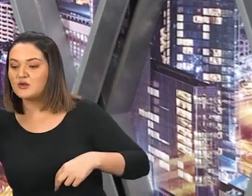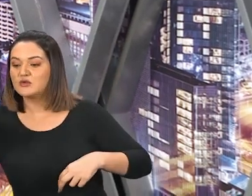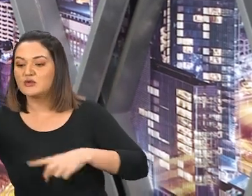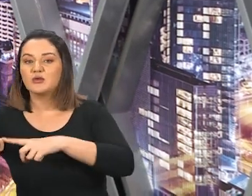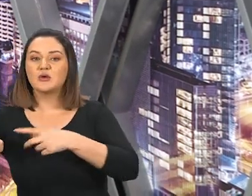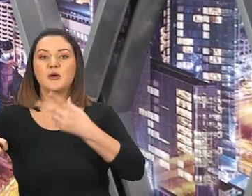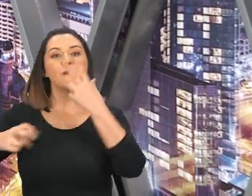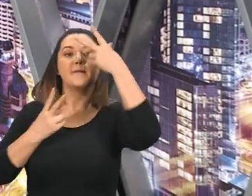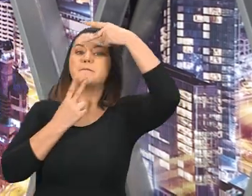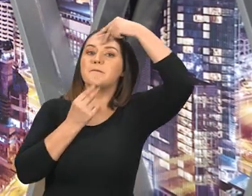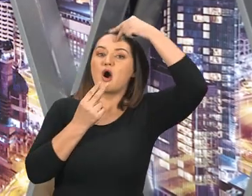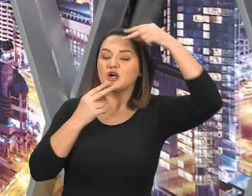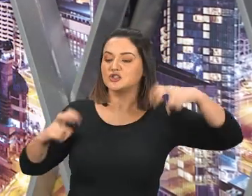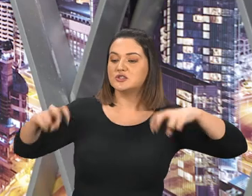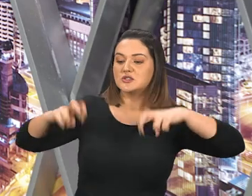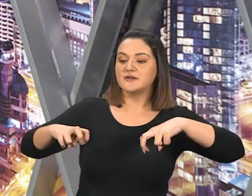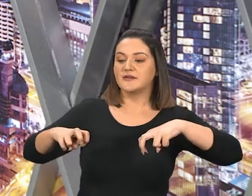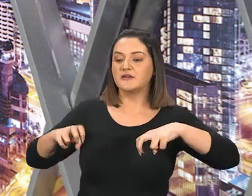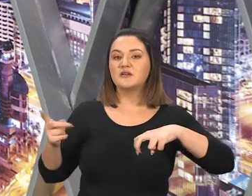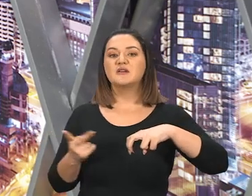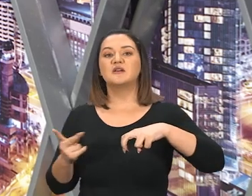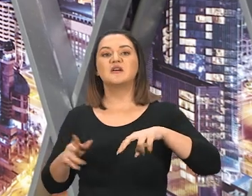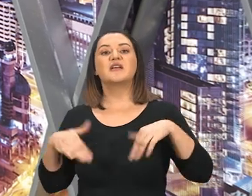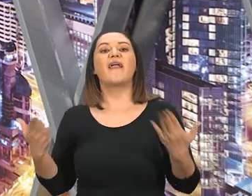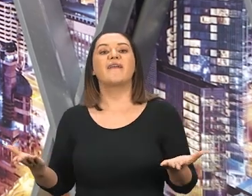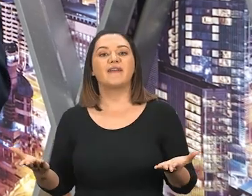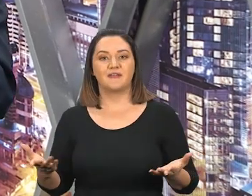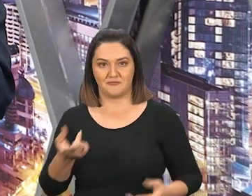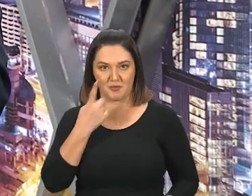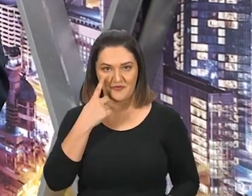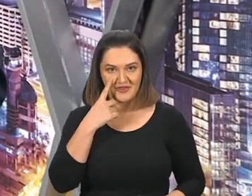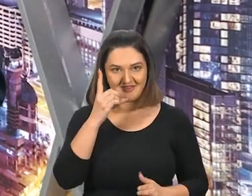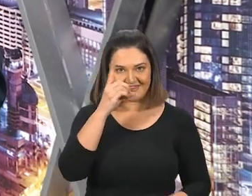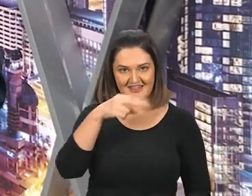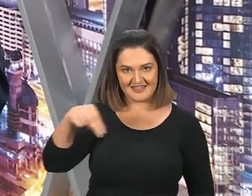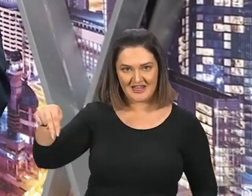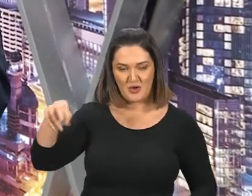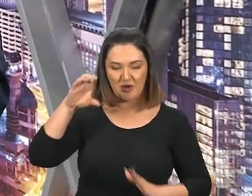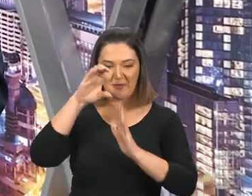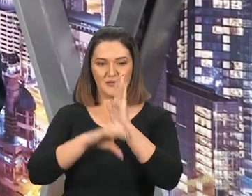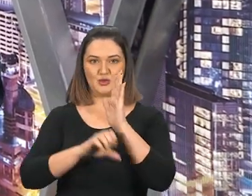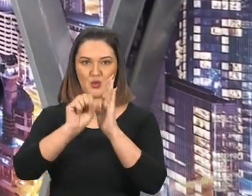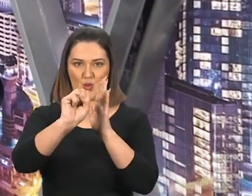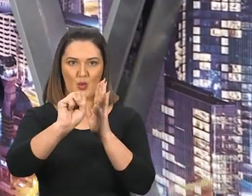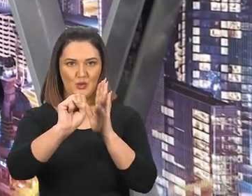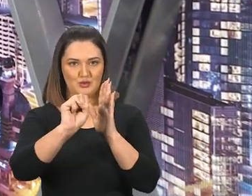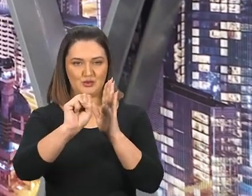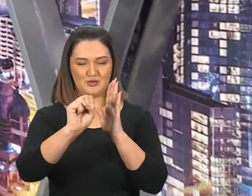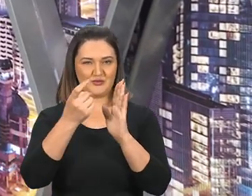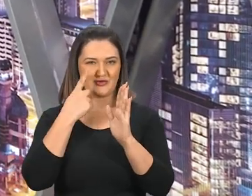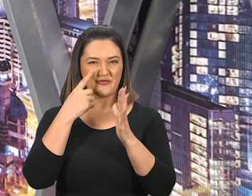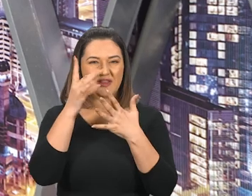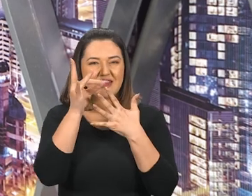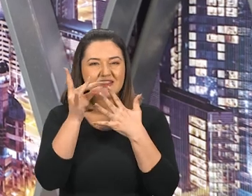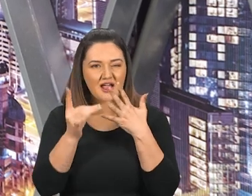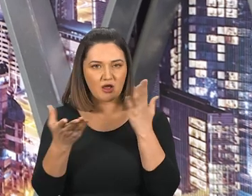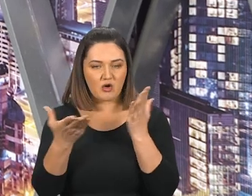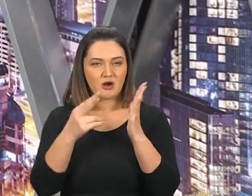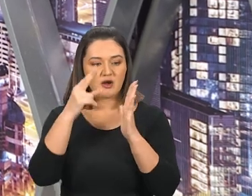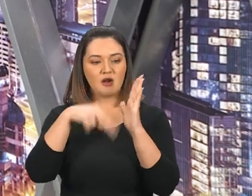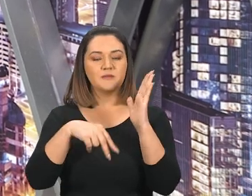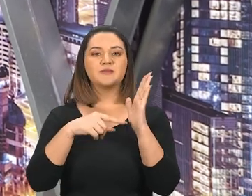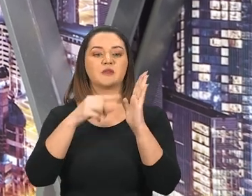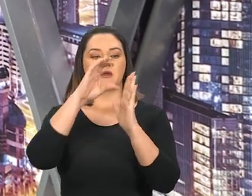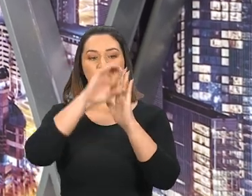Quer saber? olha, Pega a Bíblia, Pega a Bíblia, Daniel 8, Vamos agora ver aqui o detalhe,